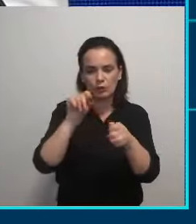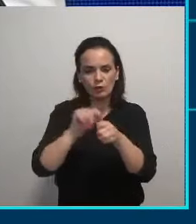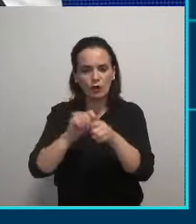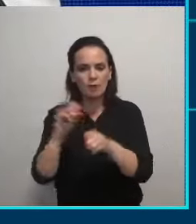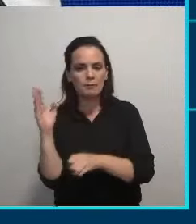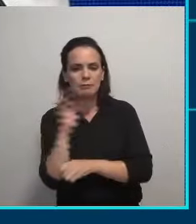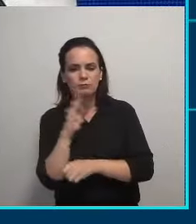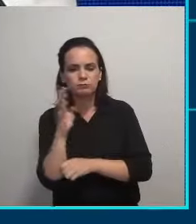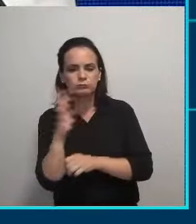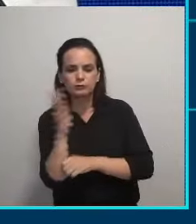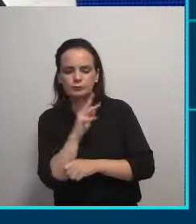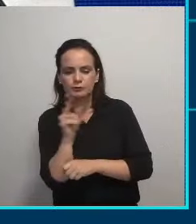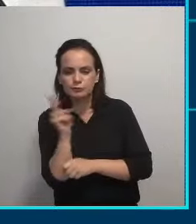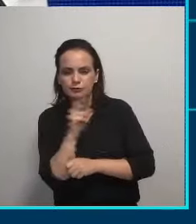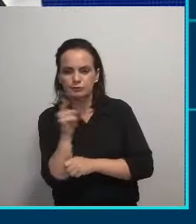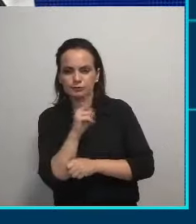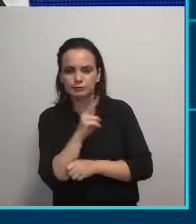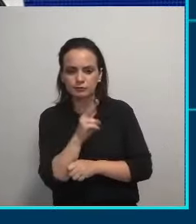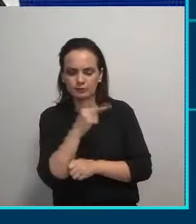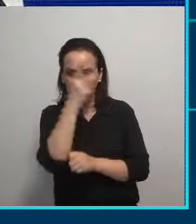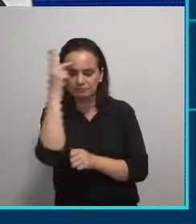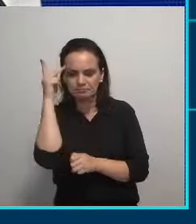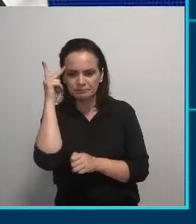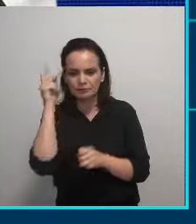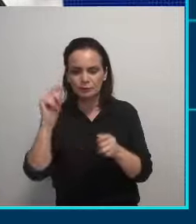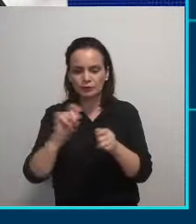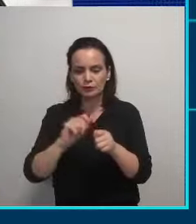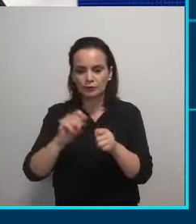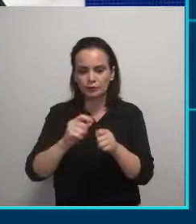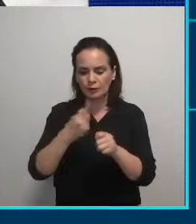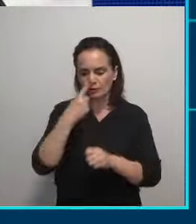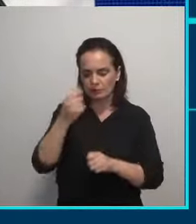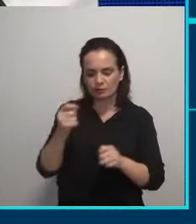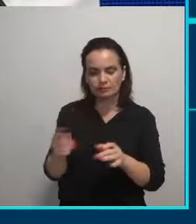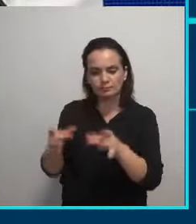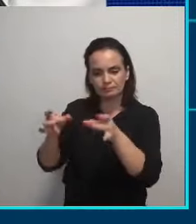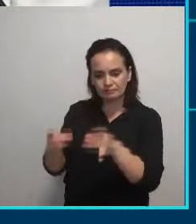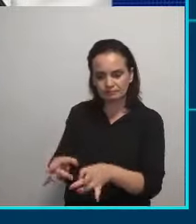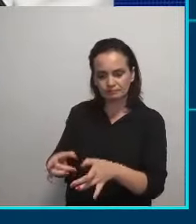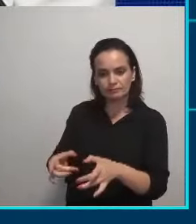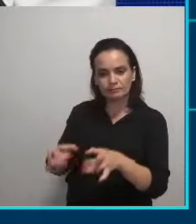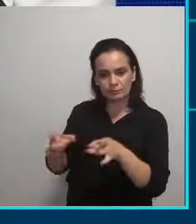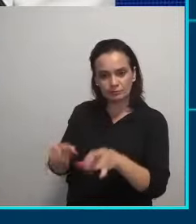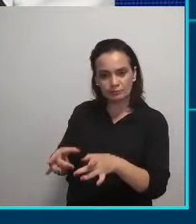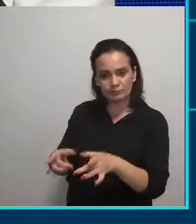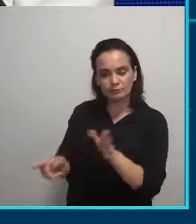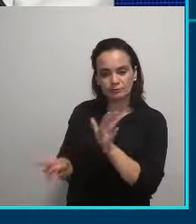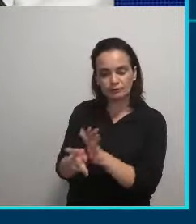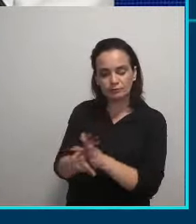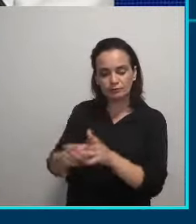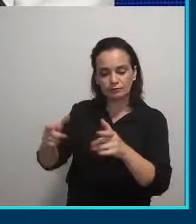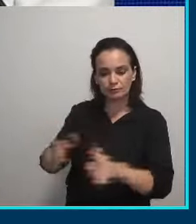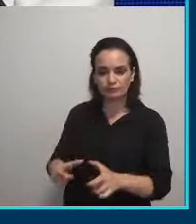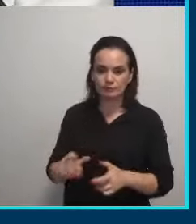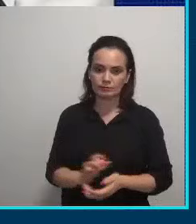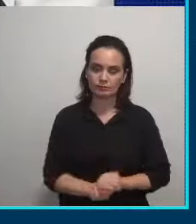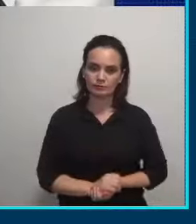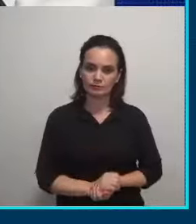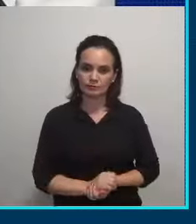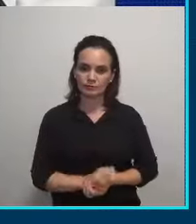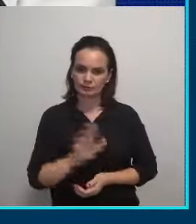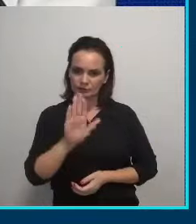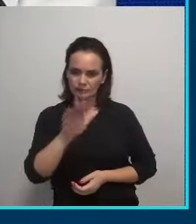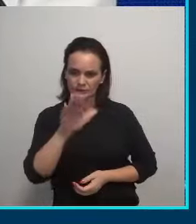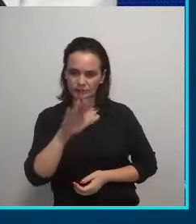pessoas possam deixar o lixo para que faça, tenha uma destinação correta. O fundo de vale é particular, por